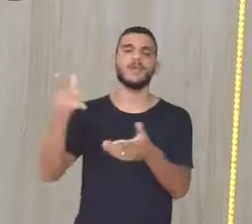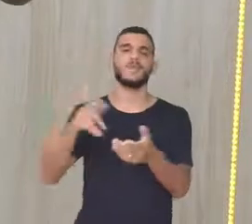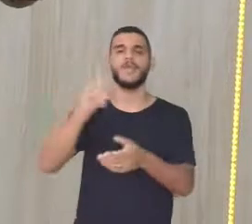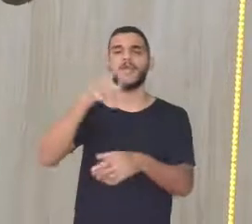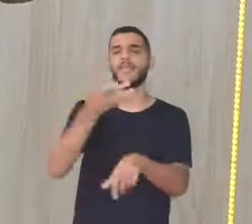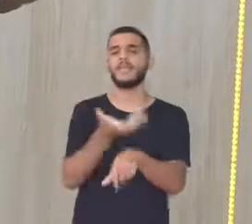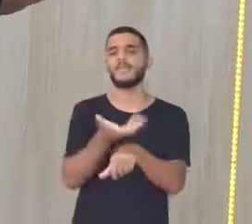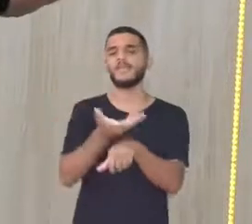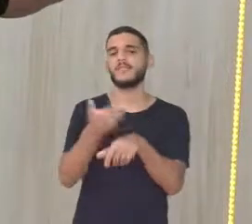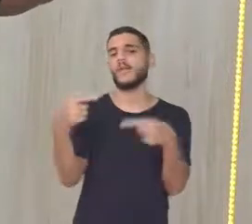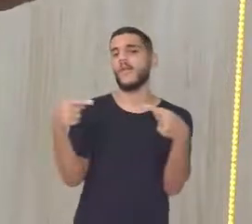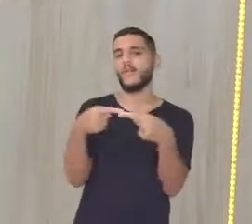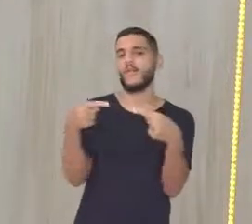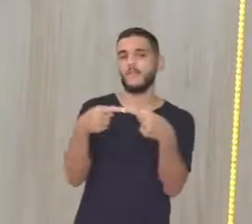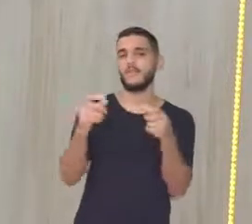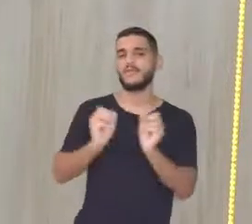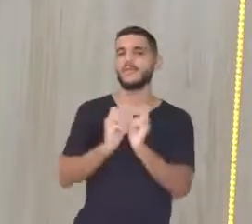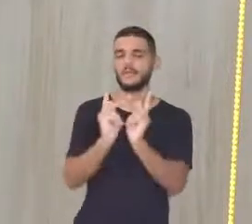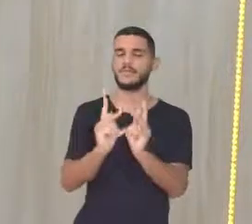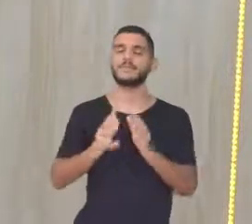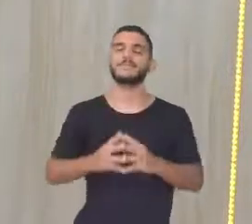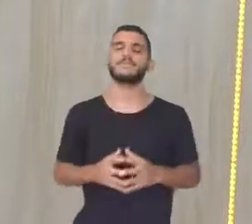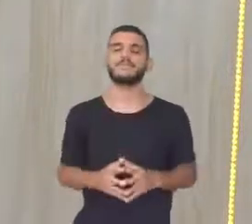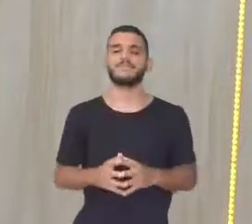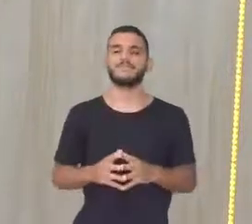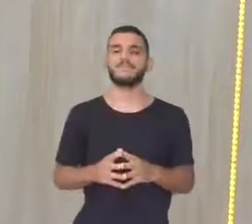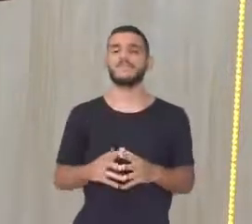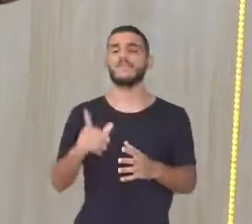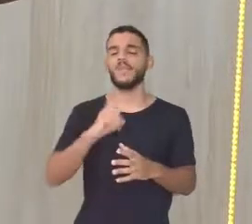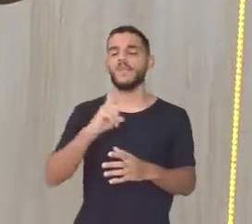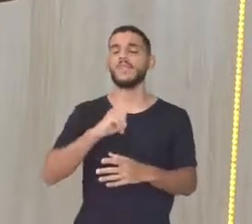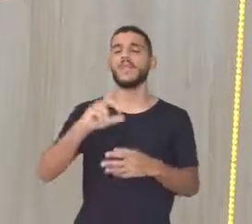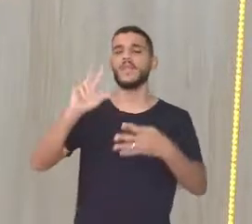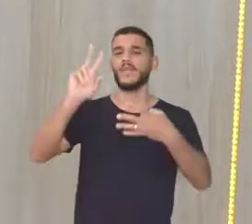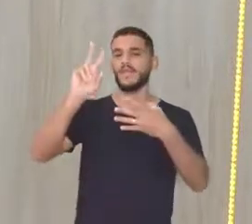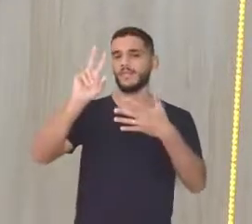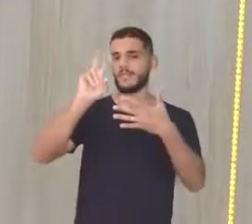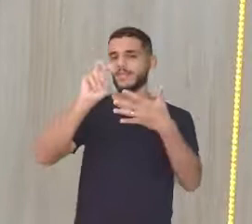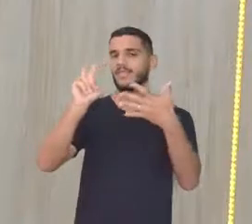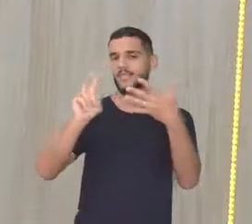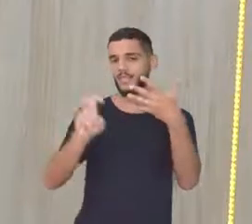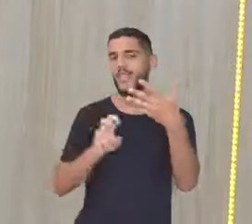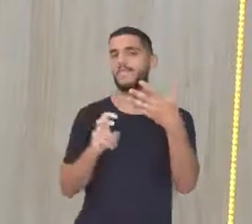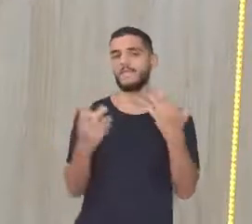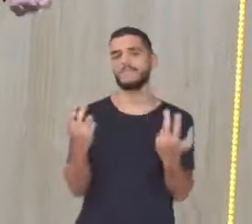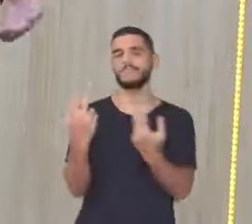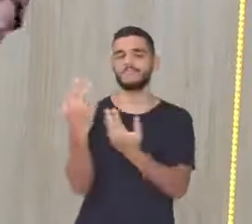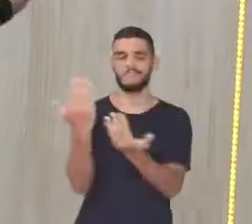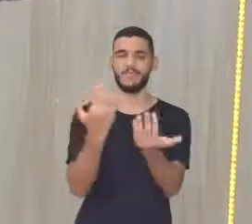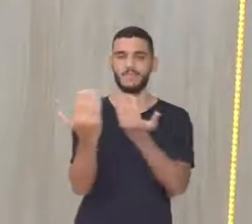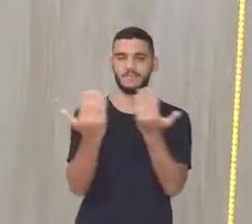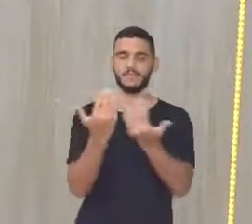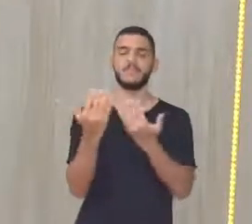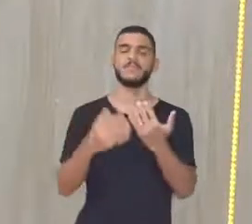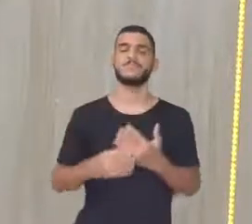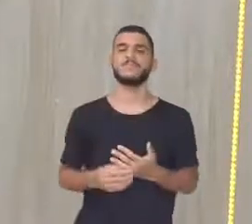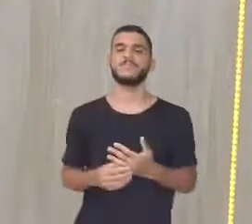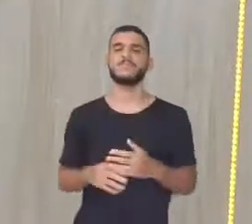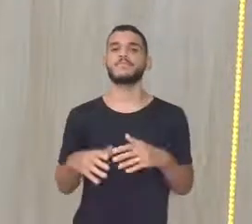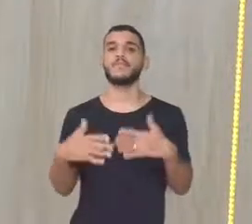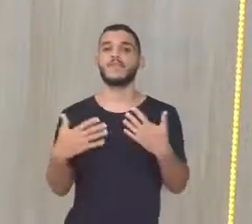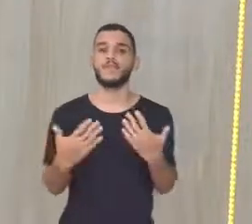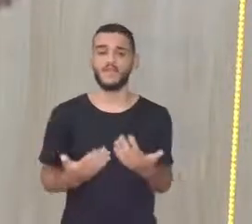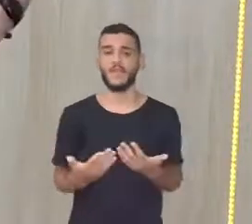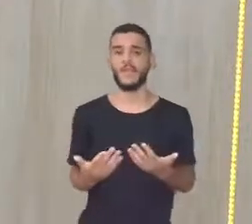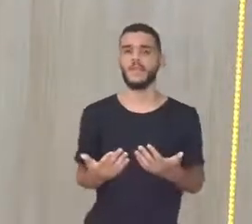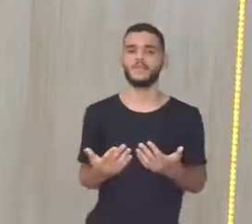afins, né De temas transversais aí da nossa LDB Enfim, daquilo que